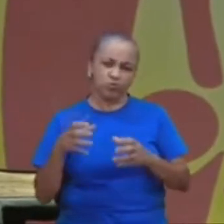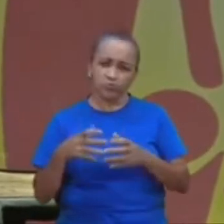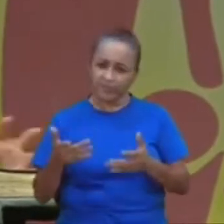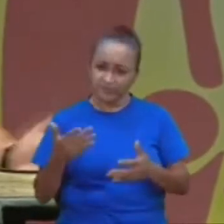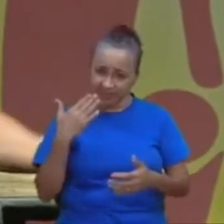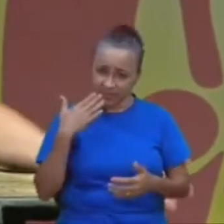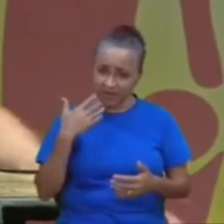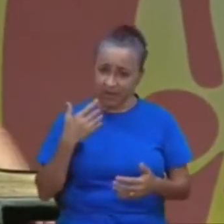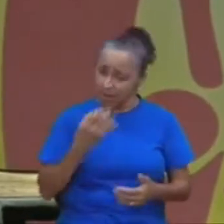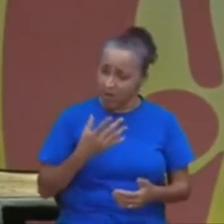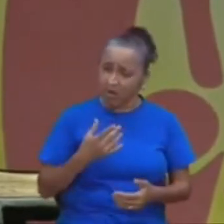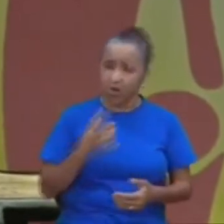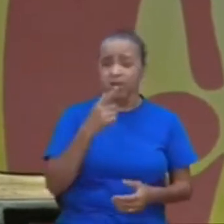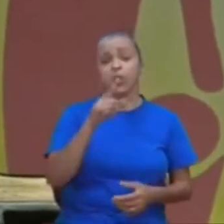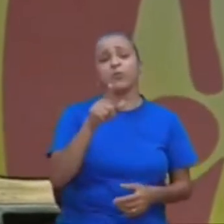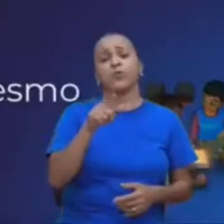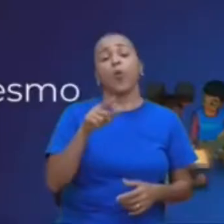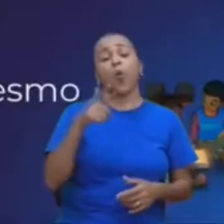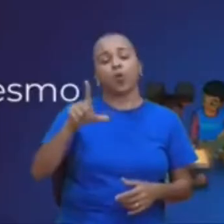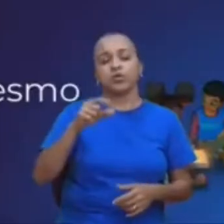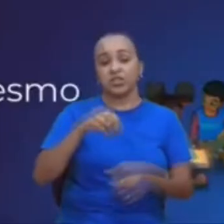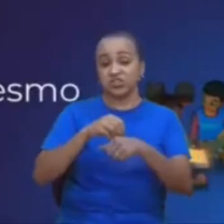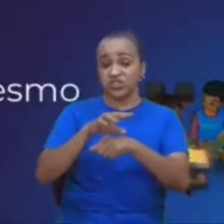outro, não espere ficar adulto para aprender,